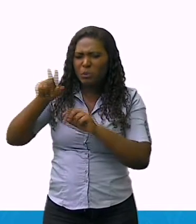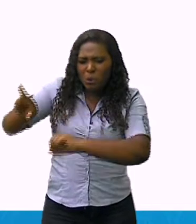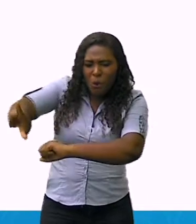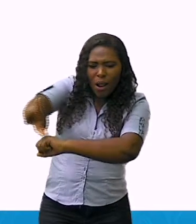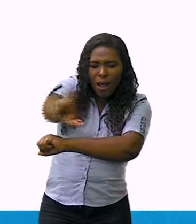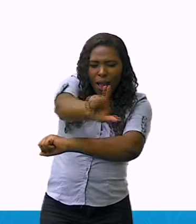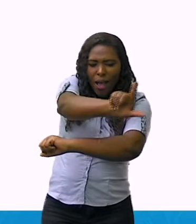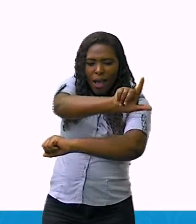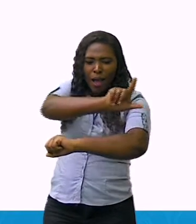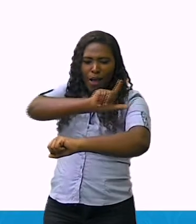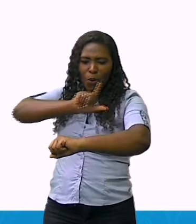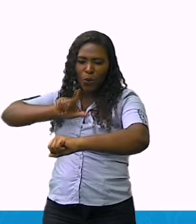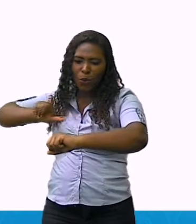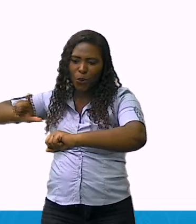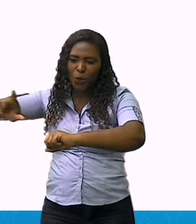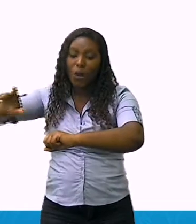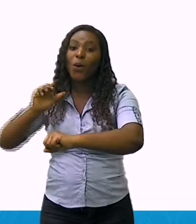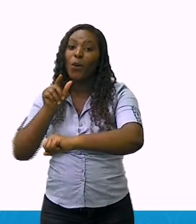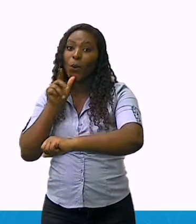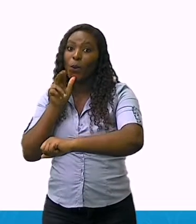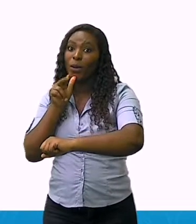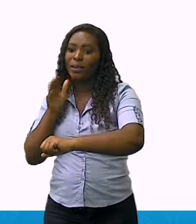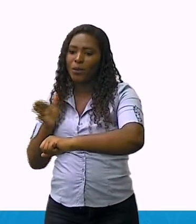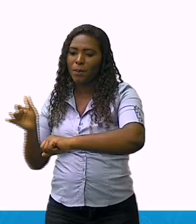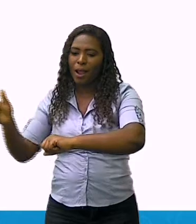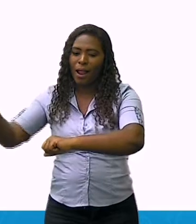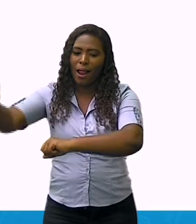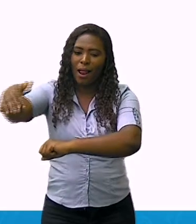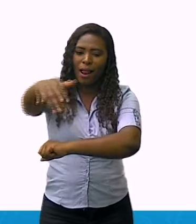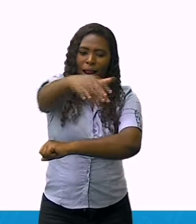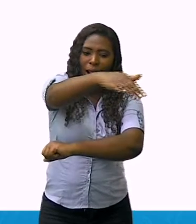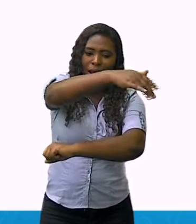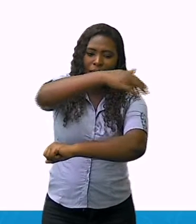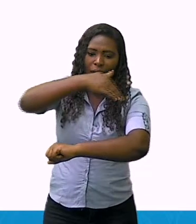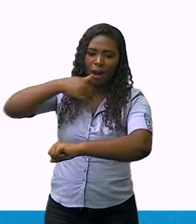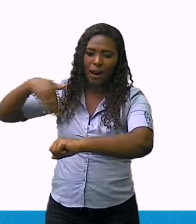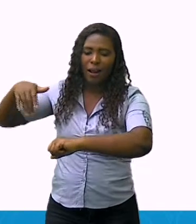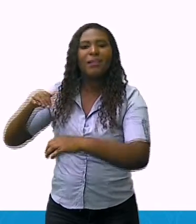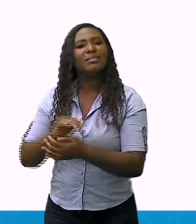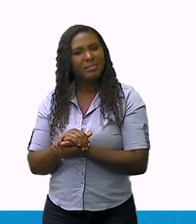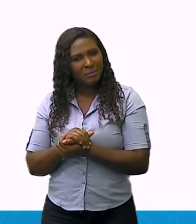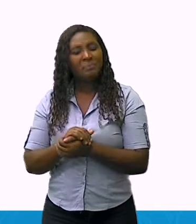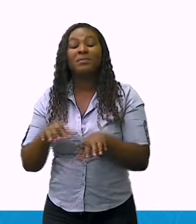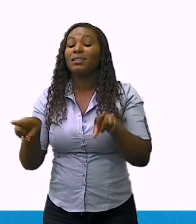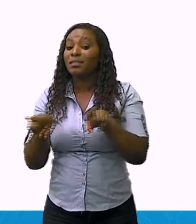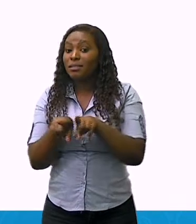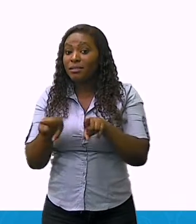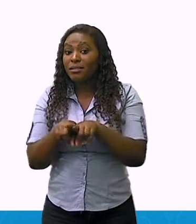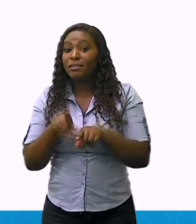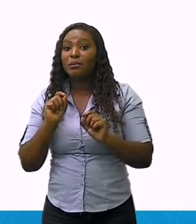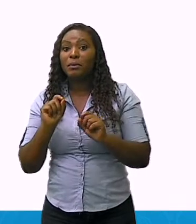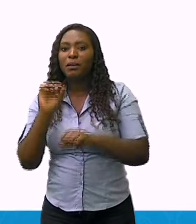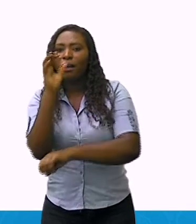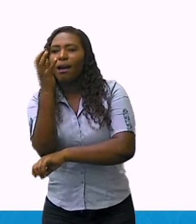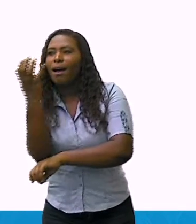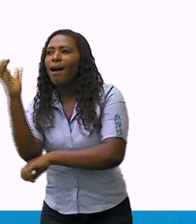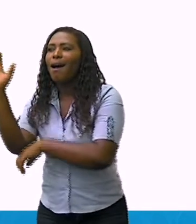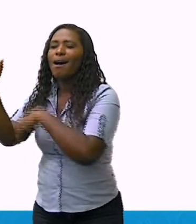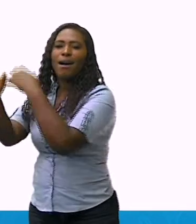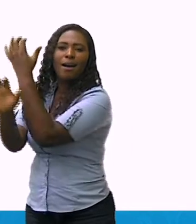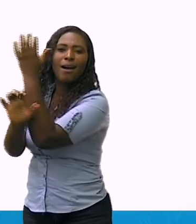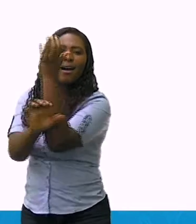E aí, tem outros elementos. Temos as formações vegetais, as árvores, as